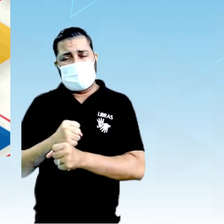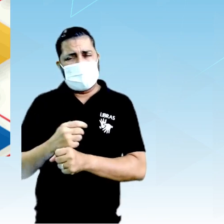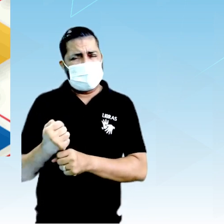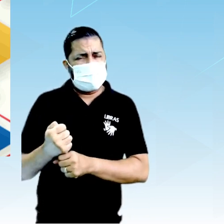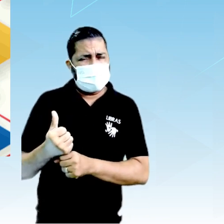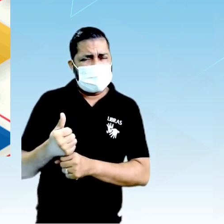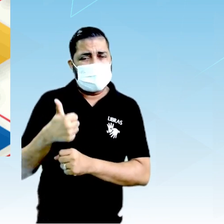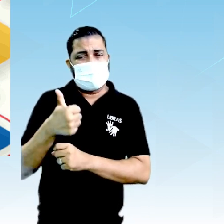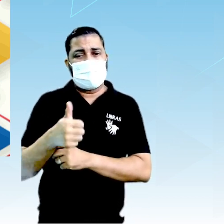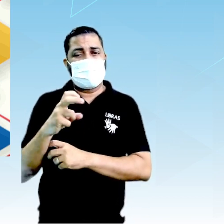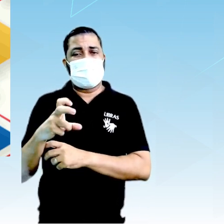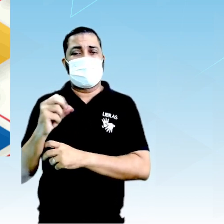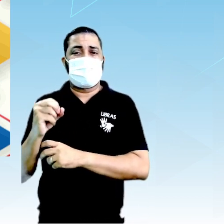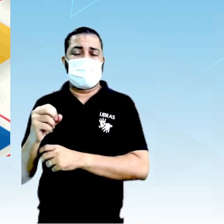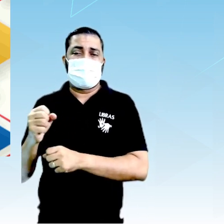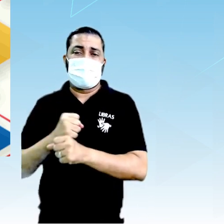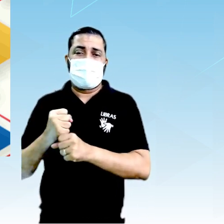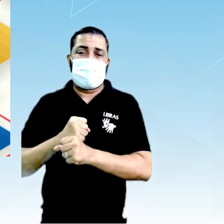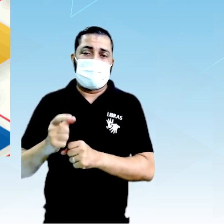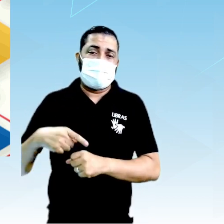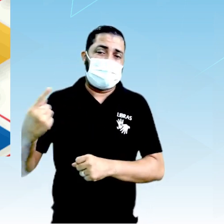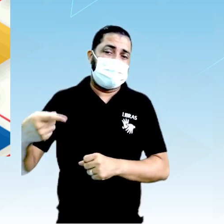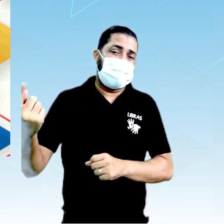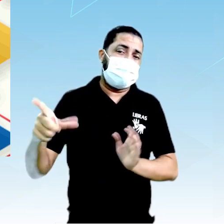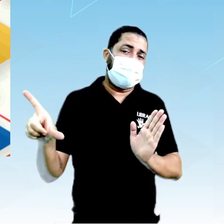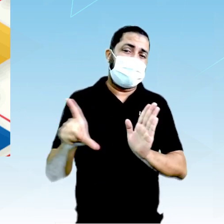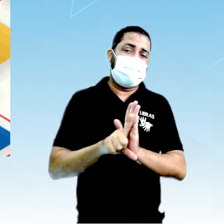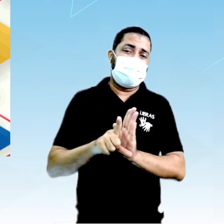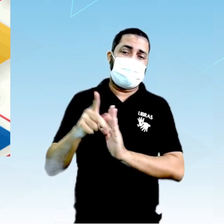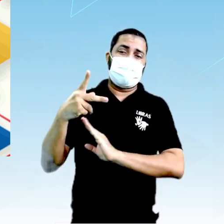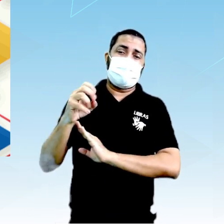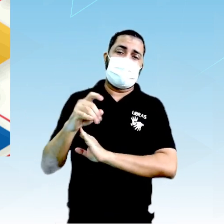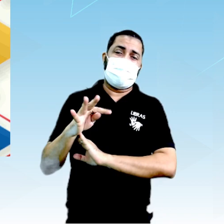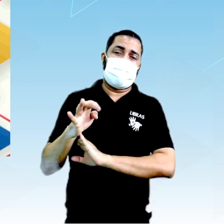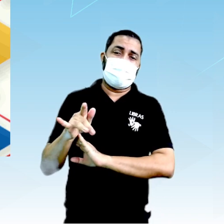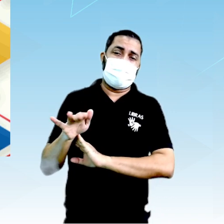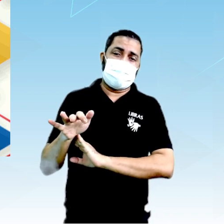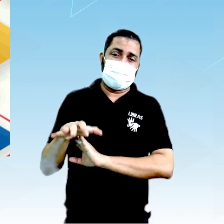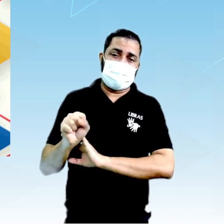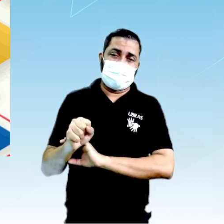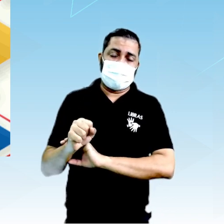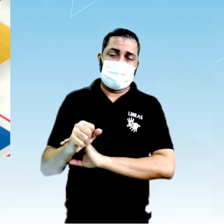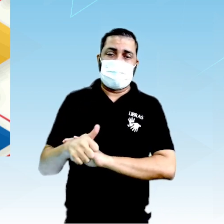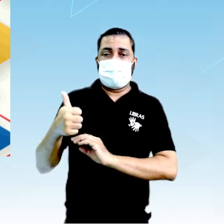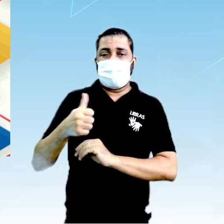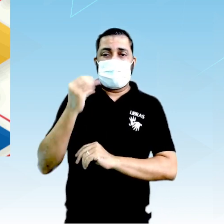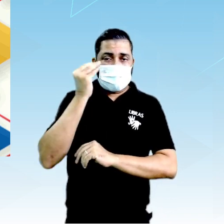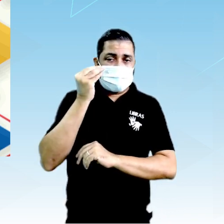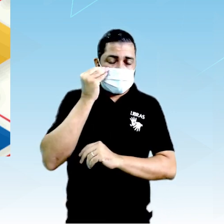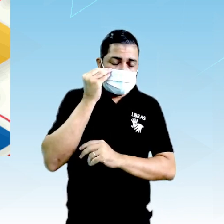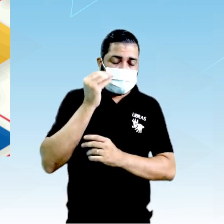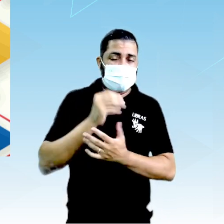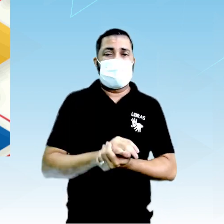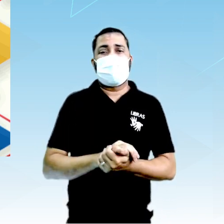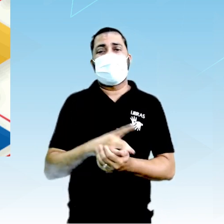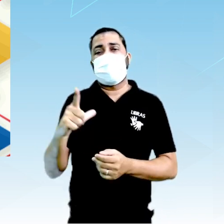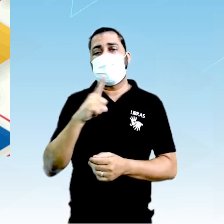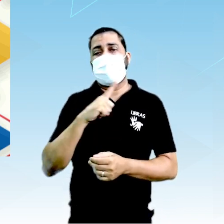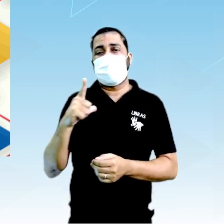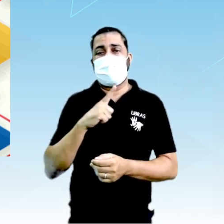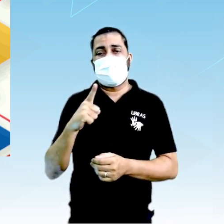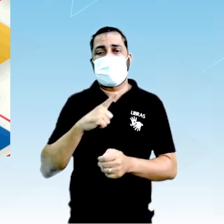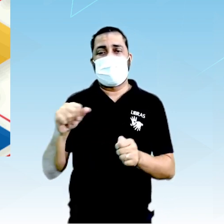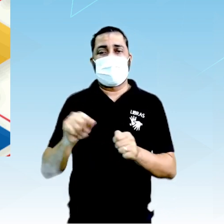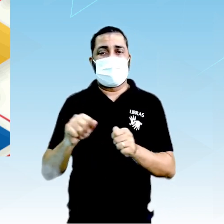150 anos depois das leis ponderais do primeiro experimento de Lavoisier, a gente, então, tem a